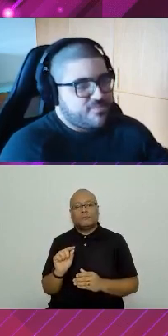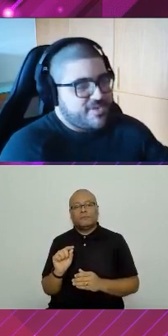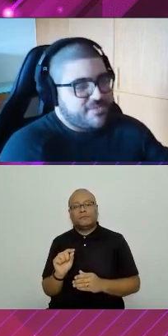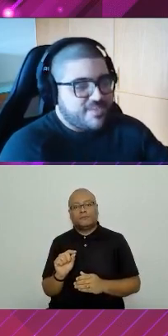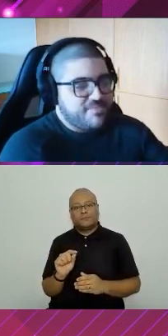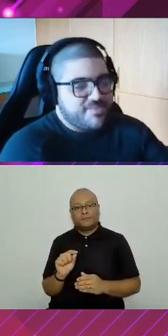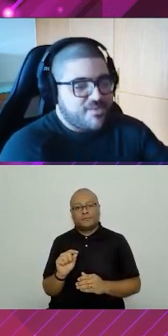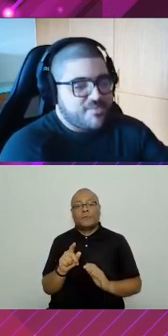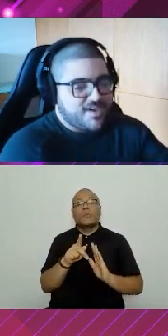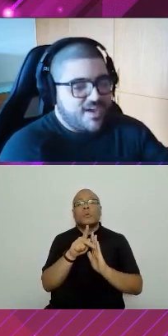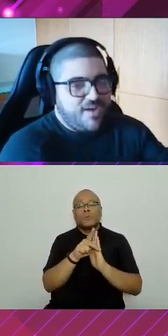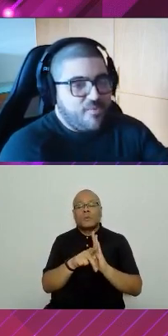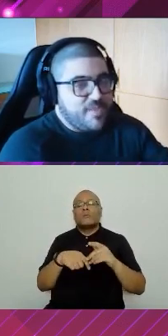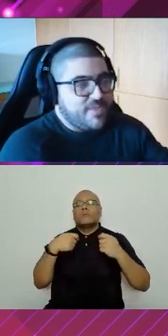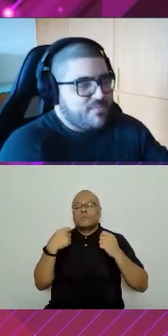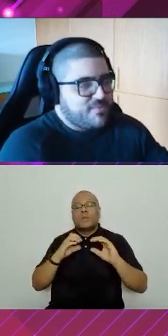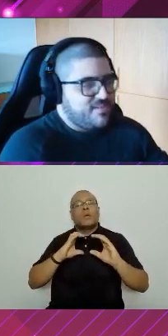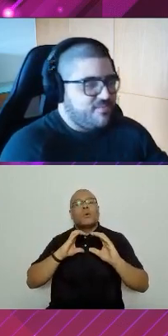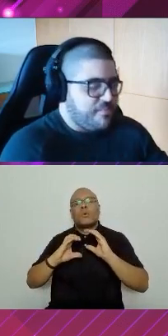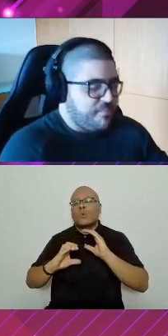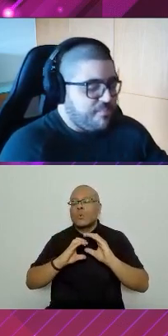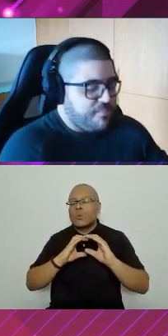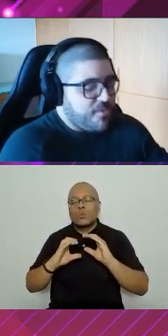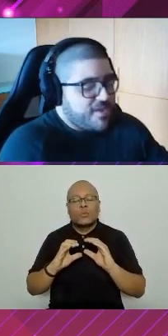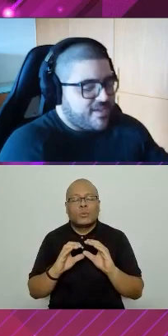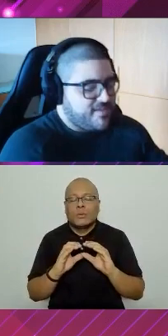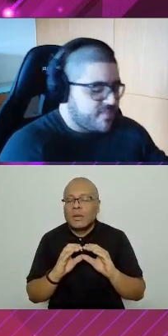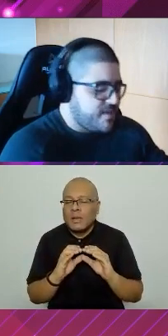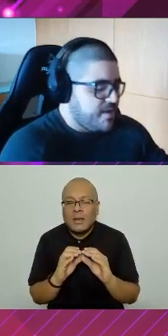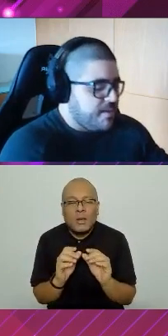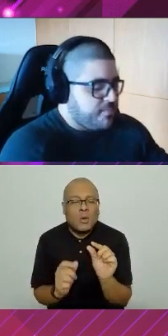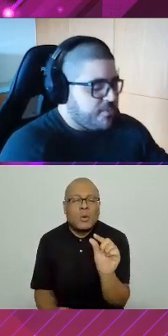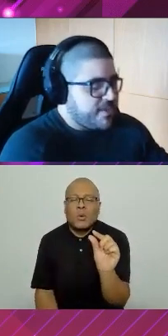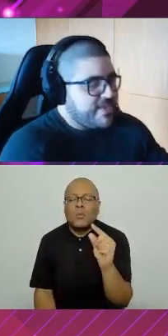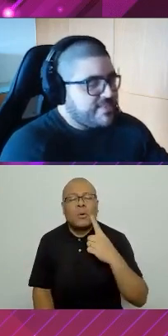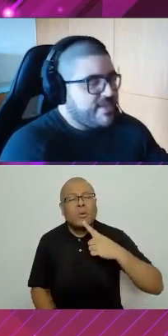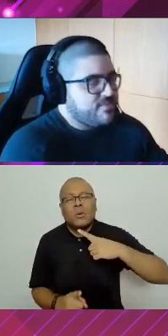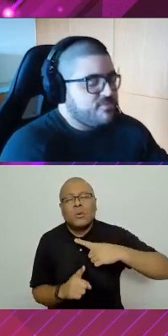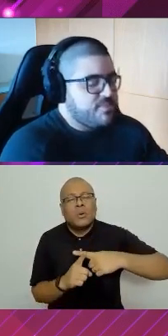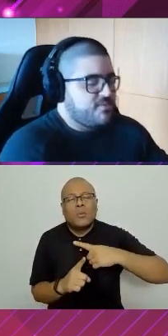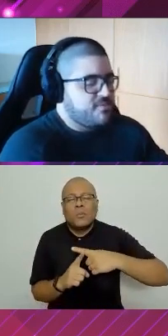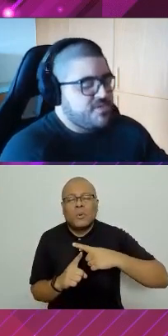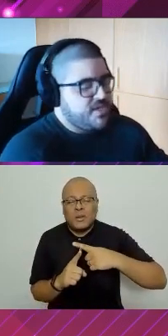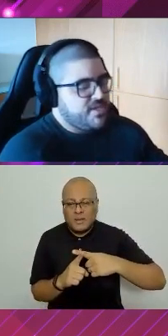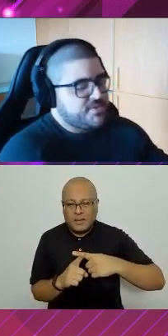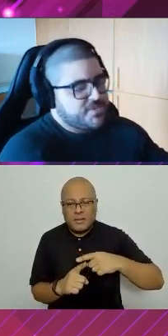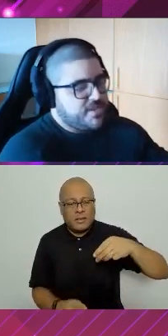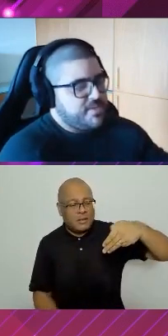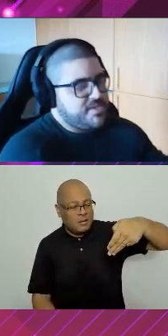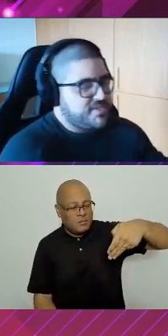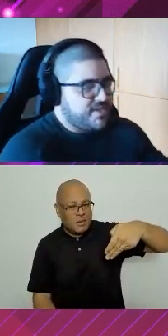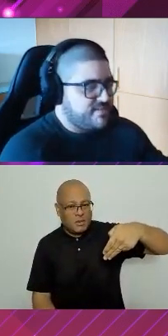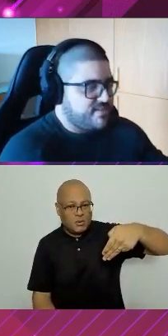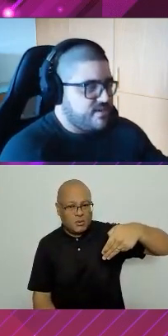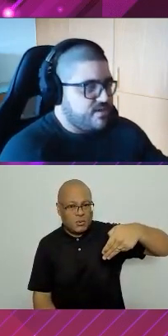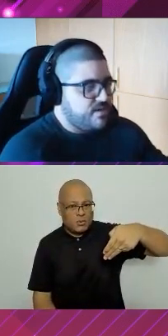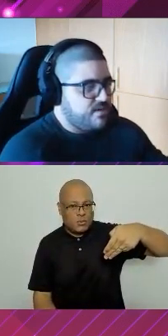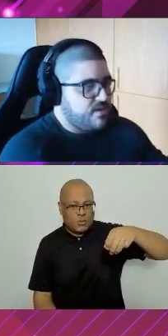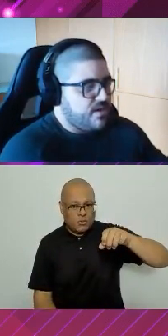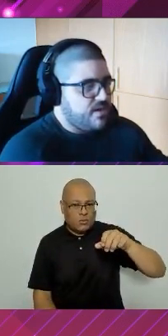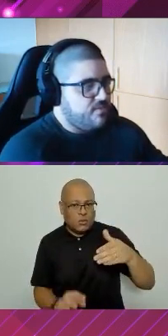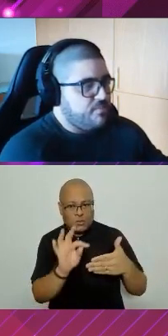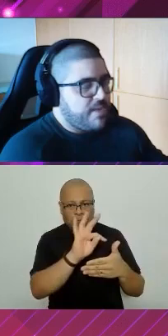projetos devem se comunicar o mínimo possível. Por quê? Porque a ideia do micro front-end é justamente trazer